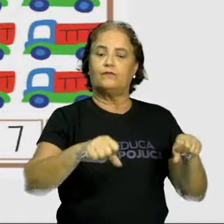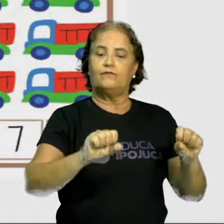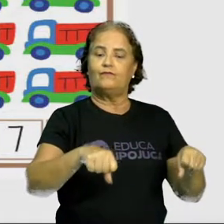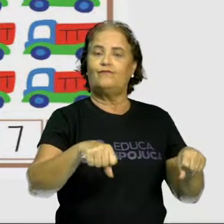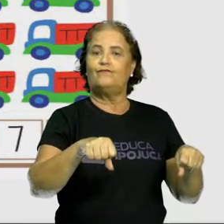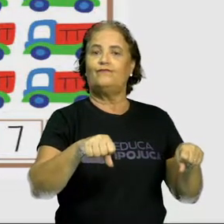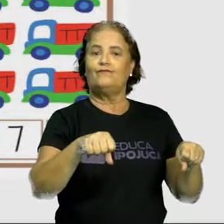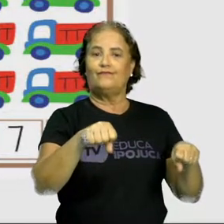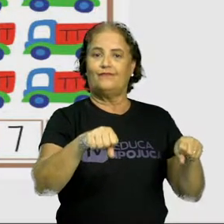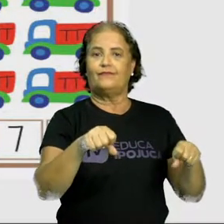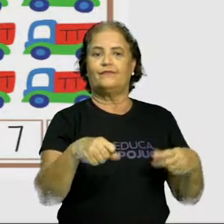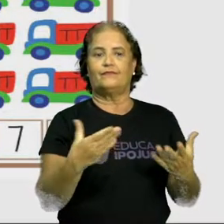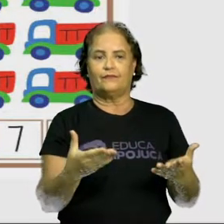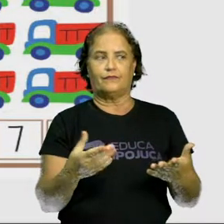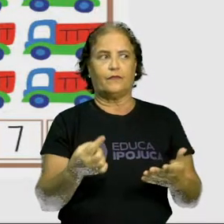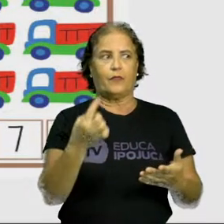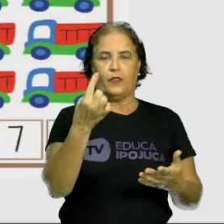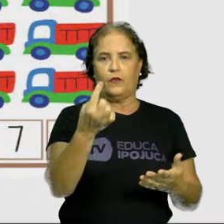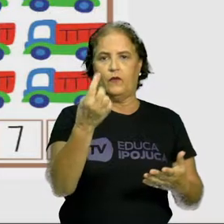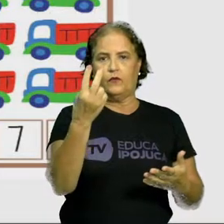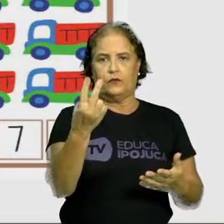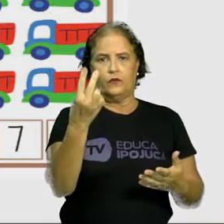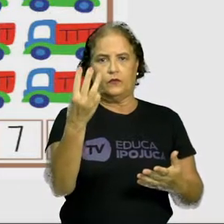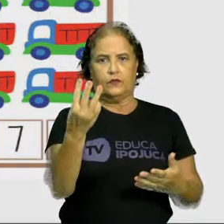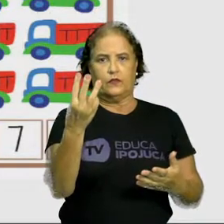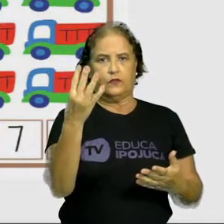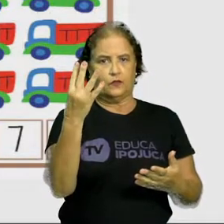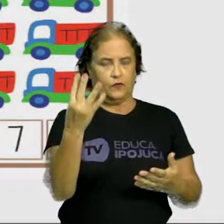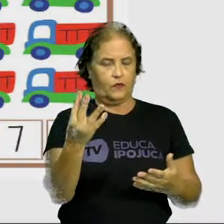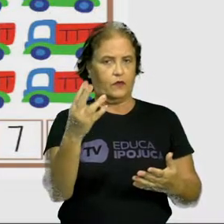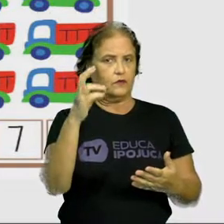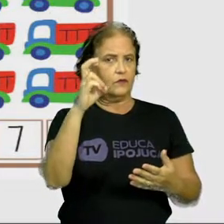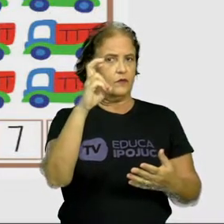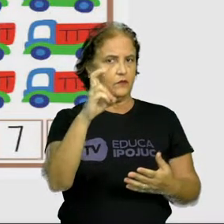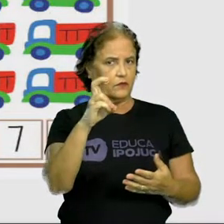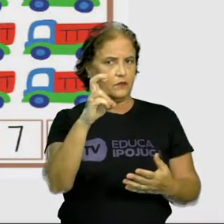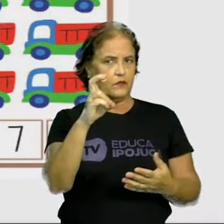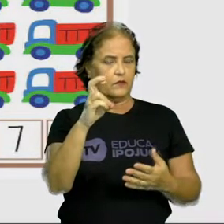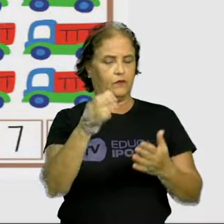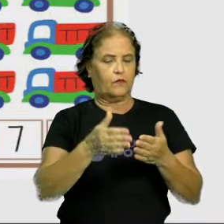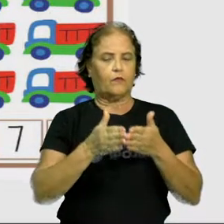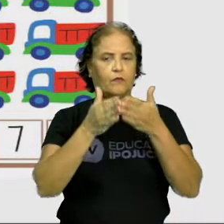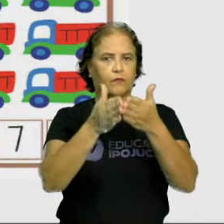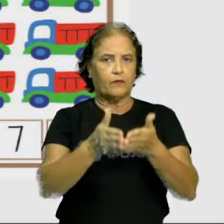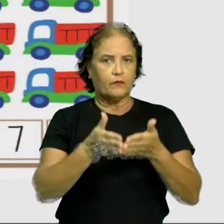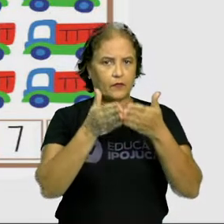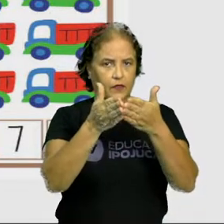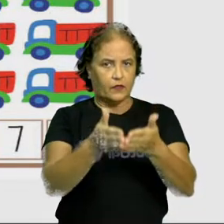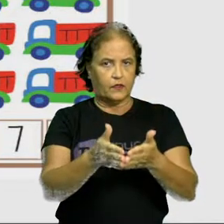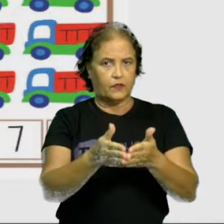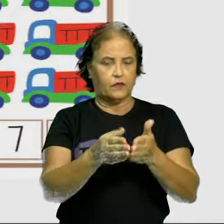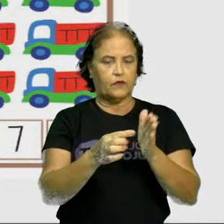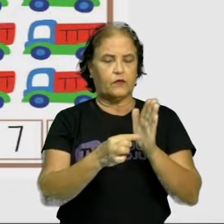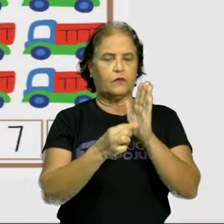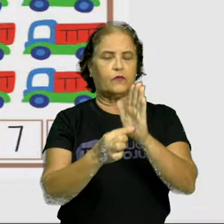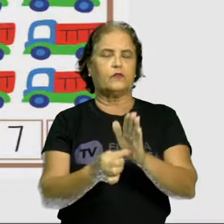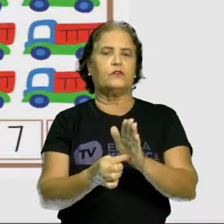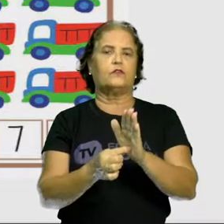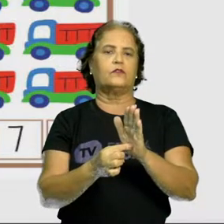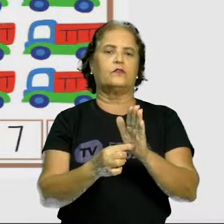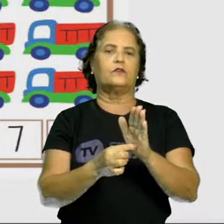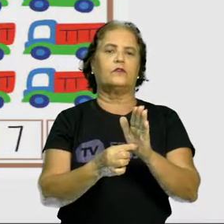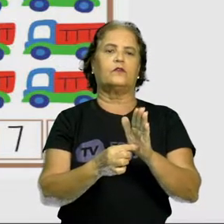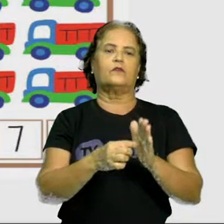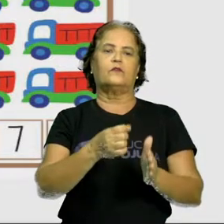Aqui nós temos um, dois, três, quatro, cinco barquinhos, que é representado pelo